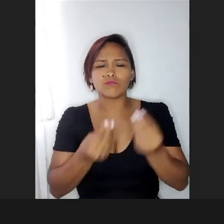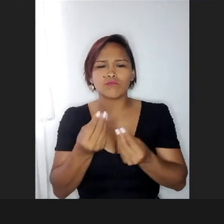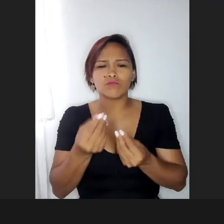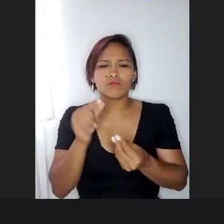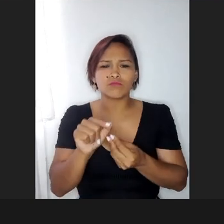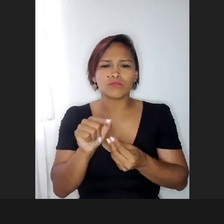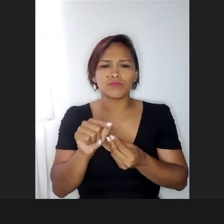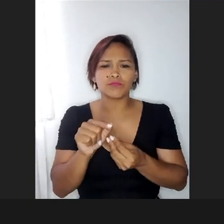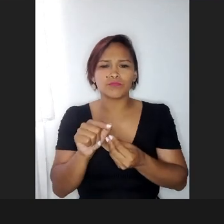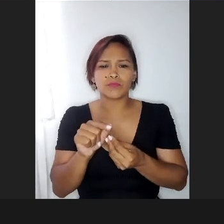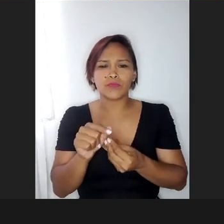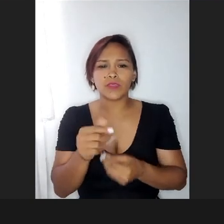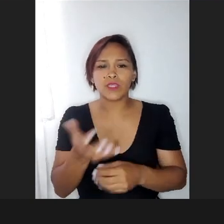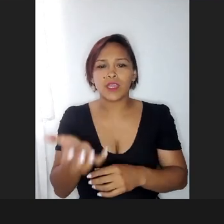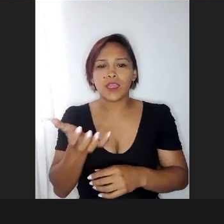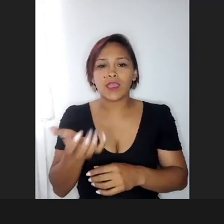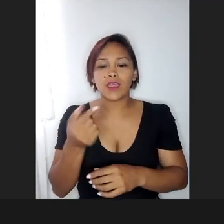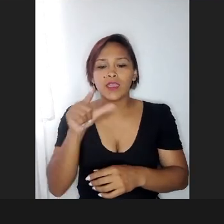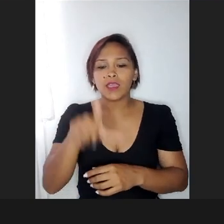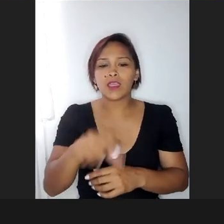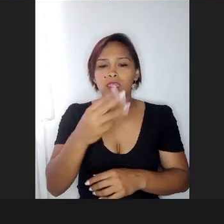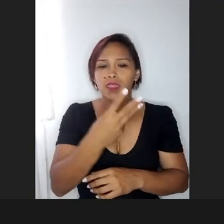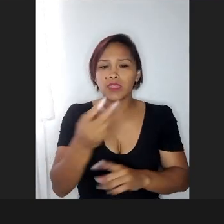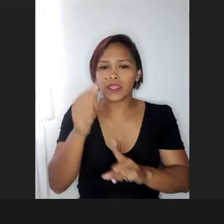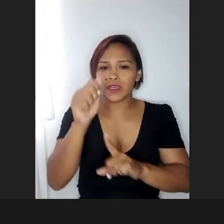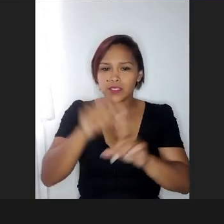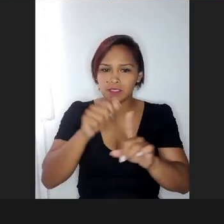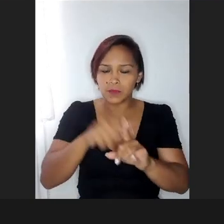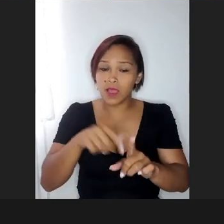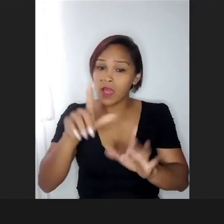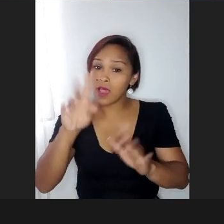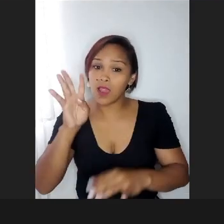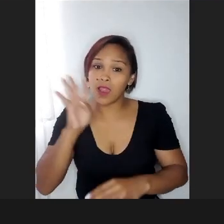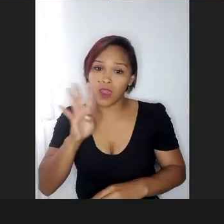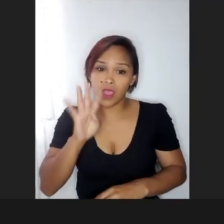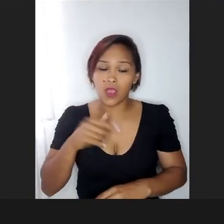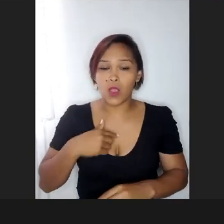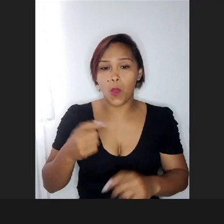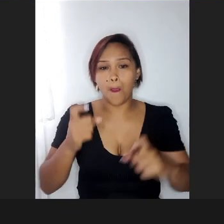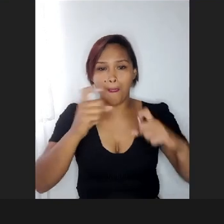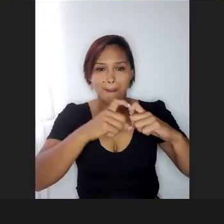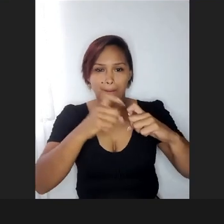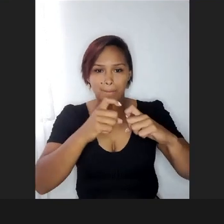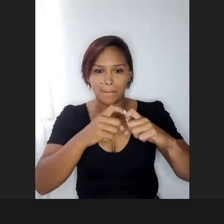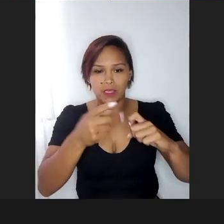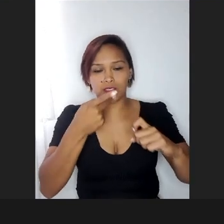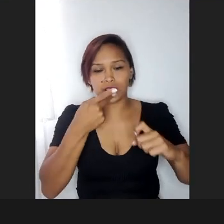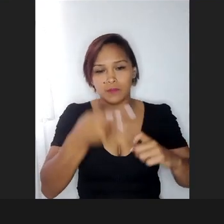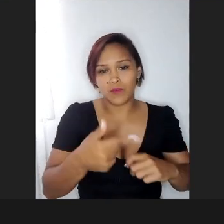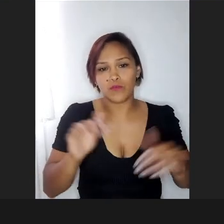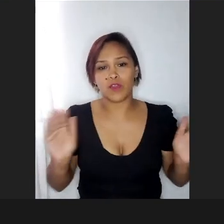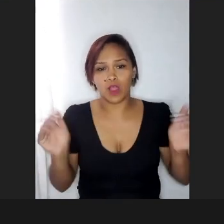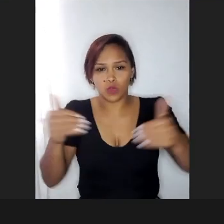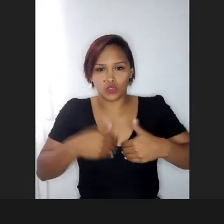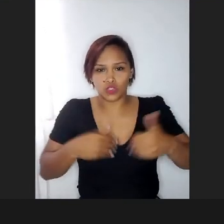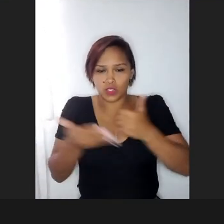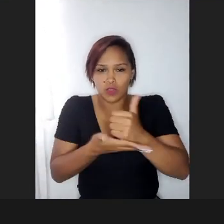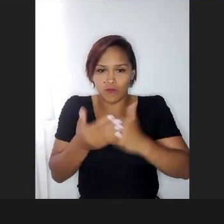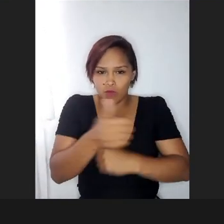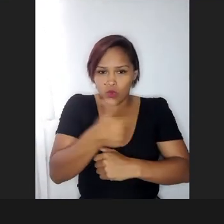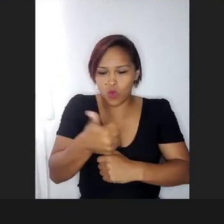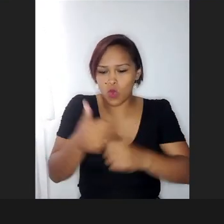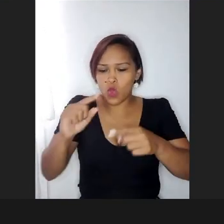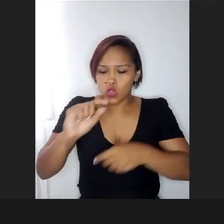quem dá o prazo de três meses ainda é legal, a pediatra do meu filho, autista nível um, falava que passou dos dois